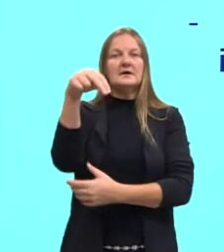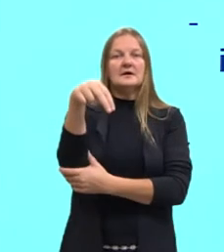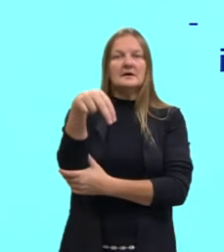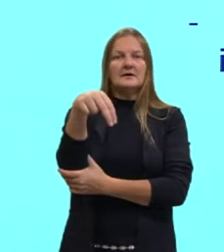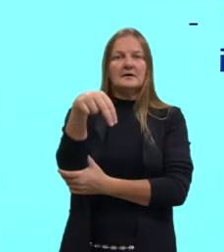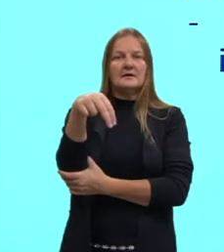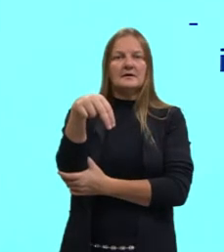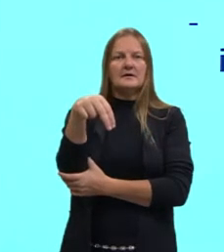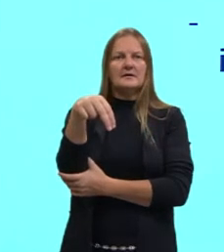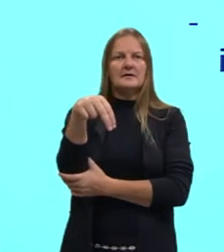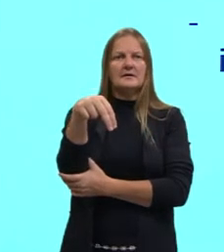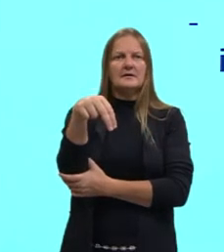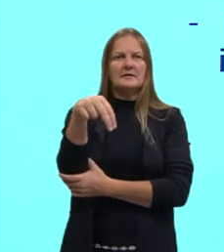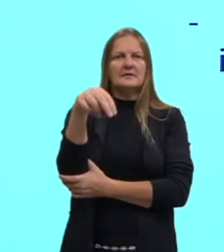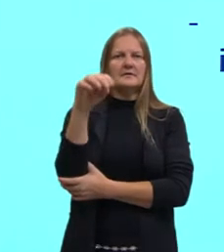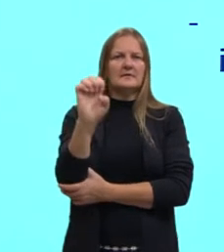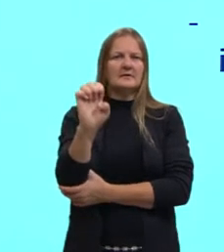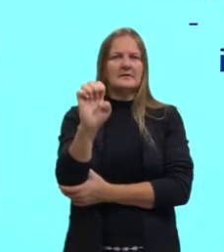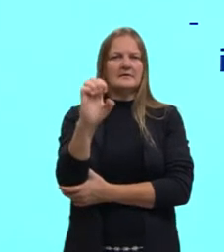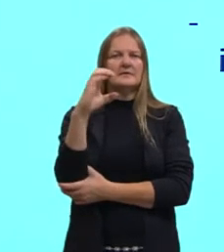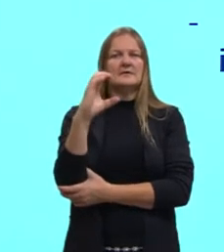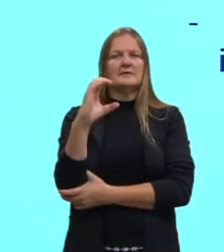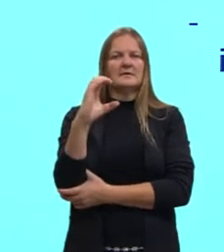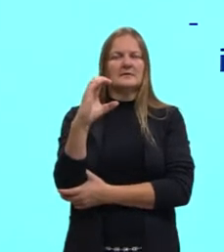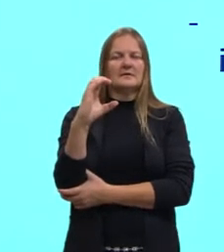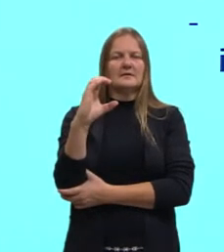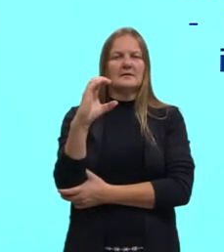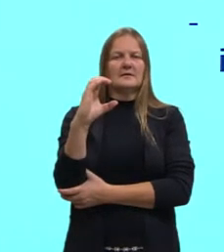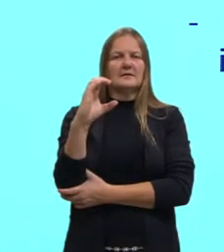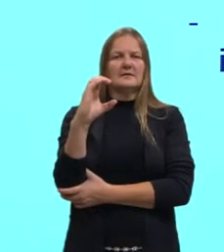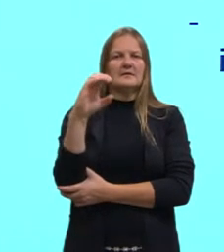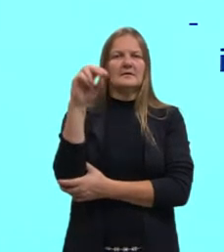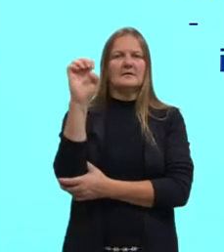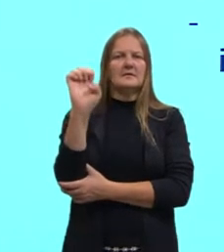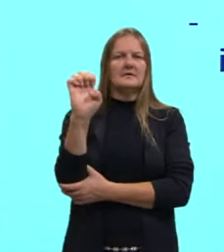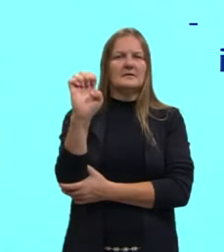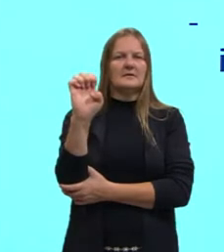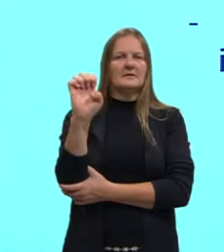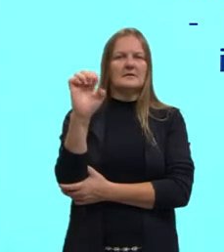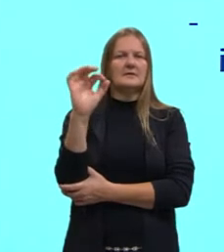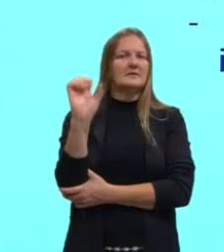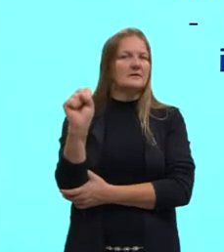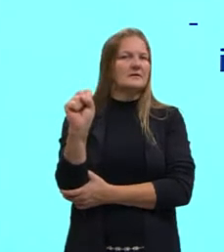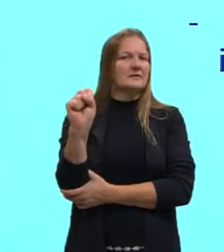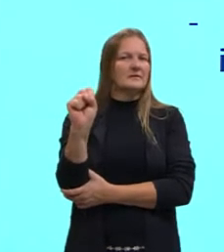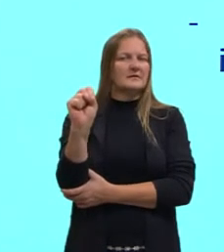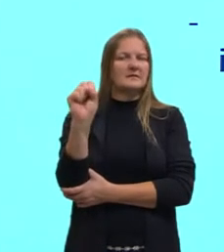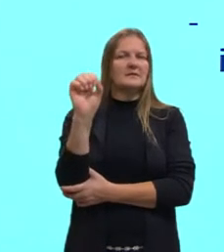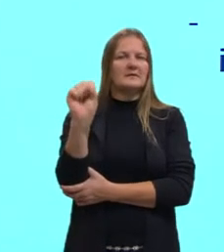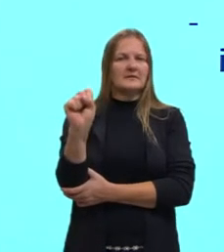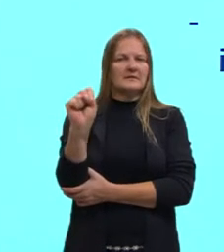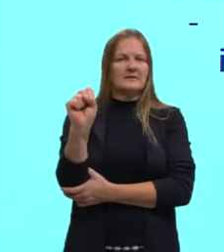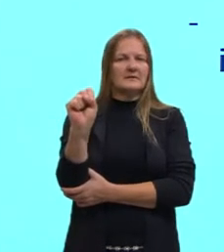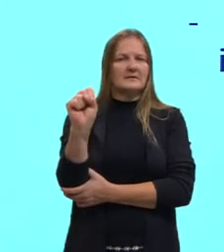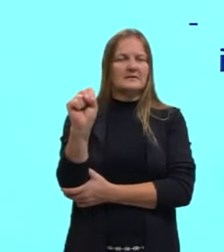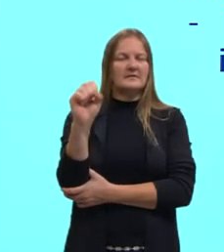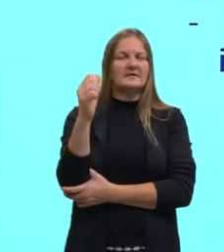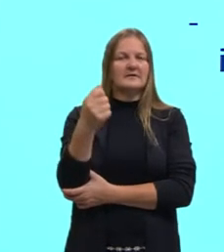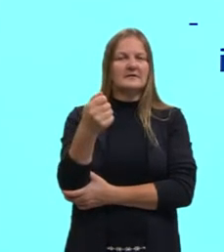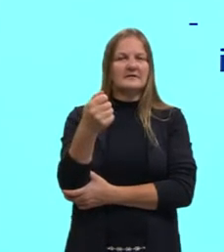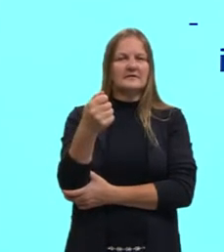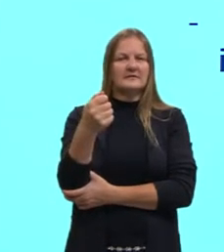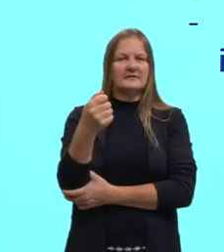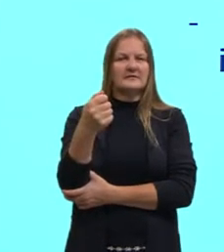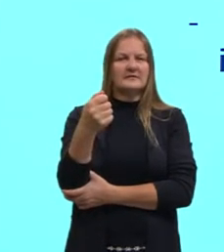N-E-C-E-S-S-A